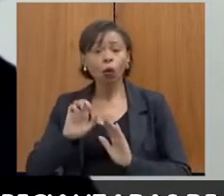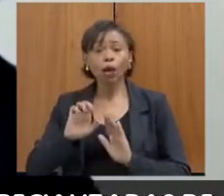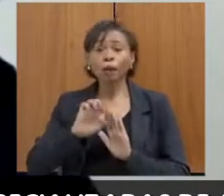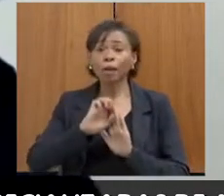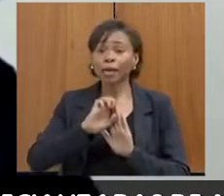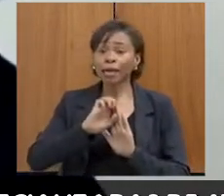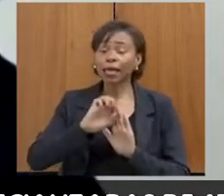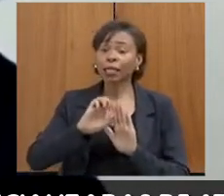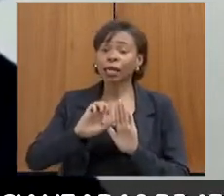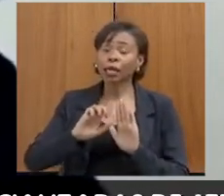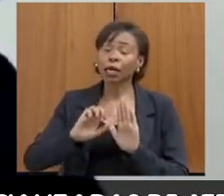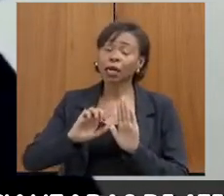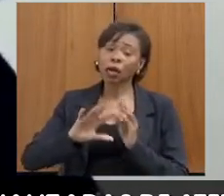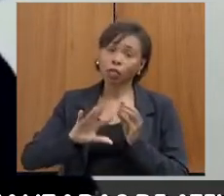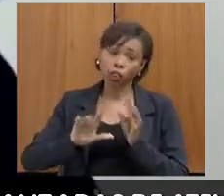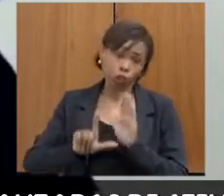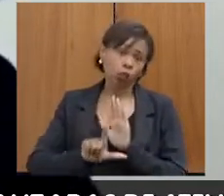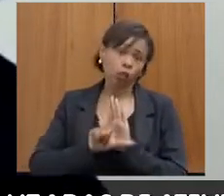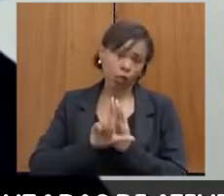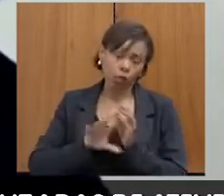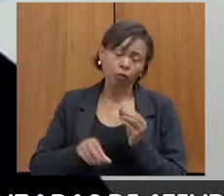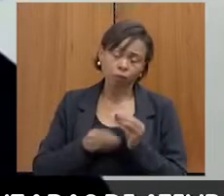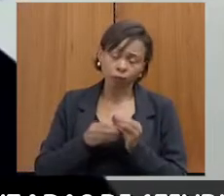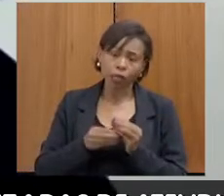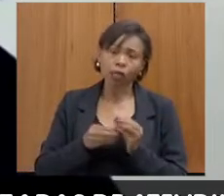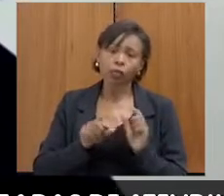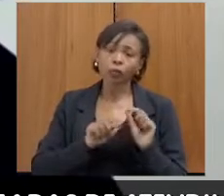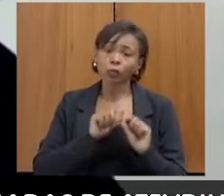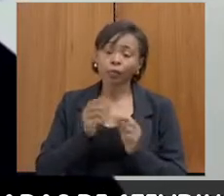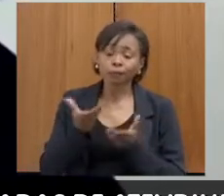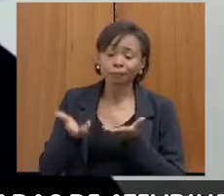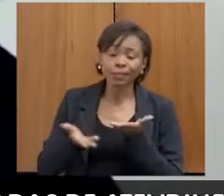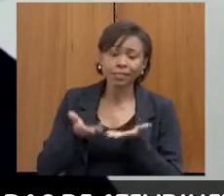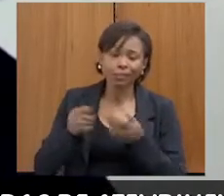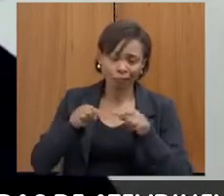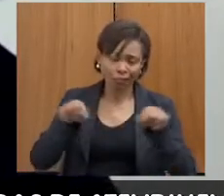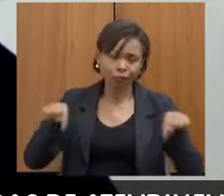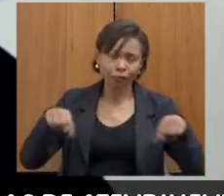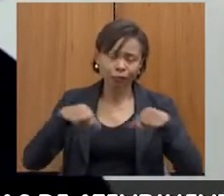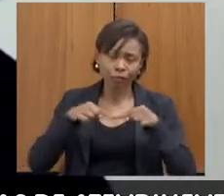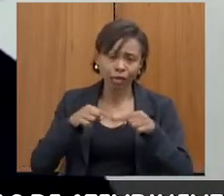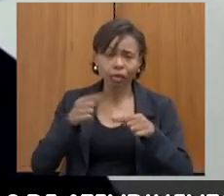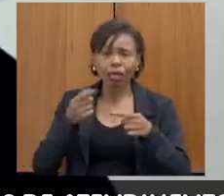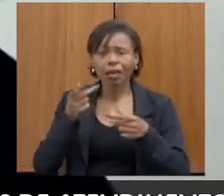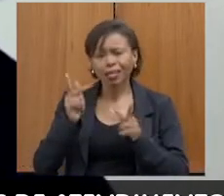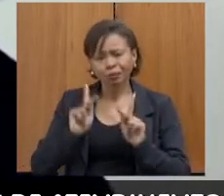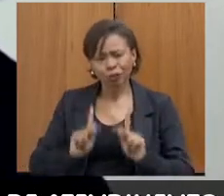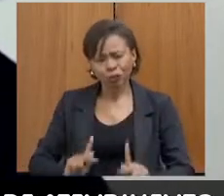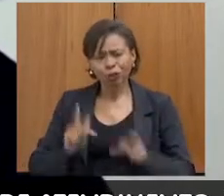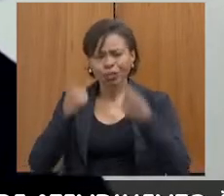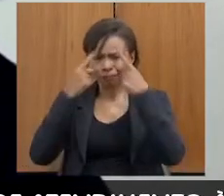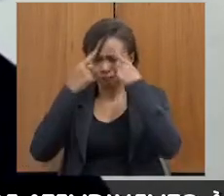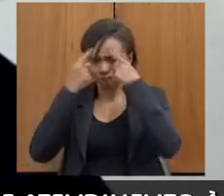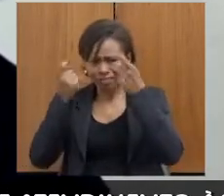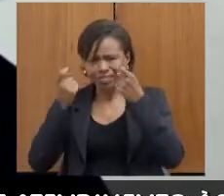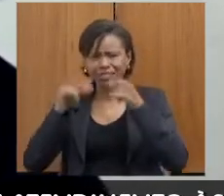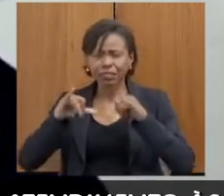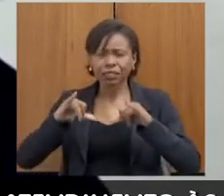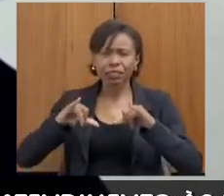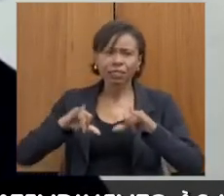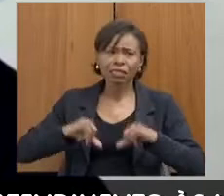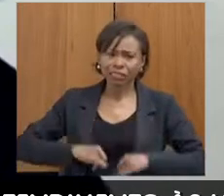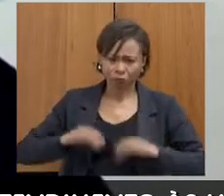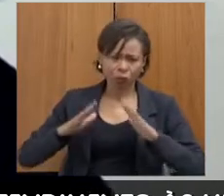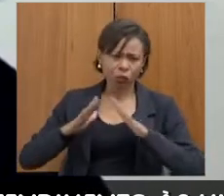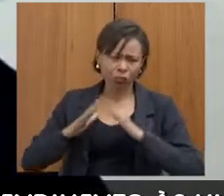sala especializada de atendimento às vítimas de violência doméstica, aos vulneráveis, crianças, adolescente, idoso.